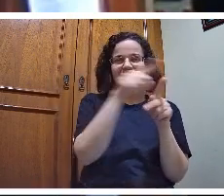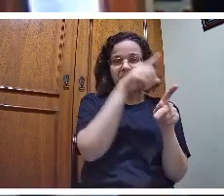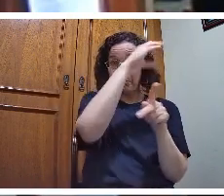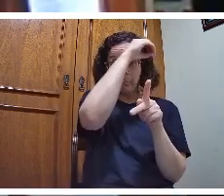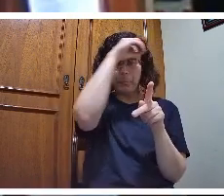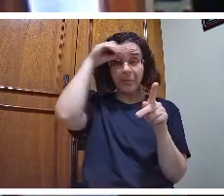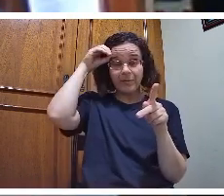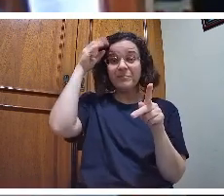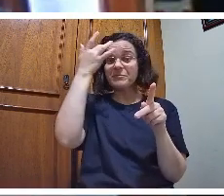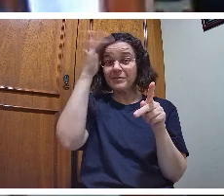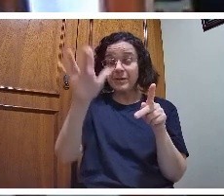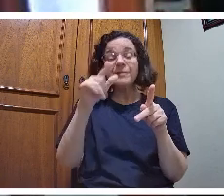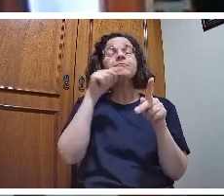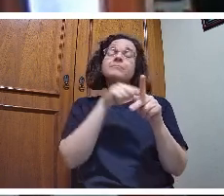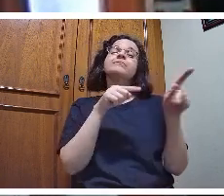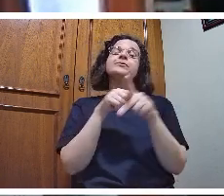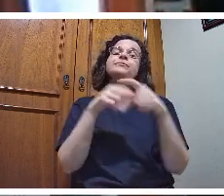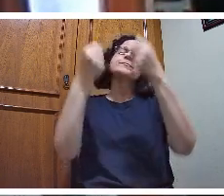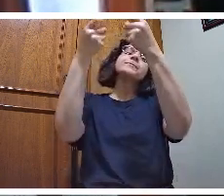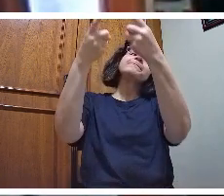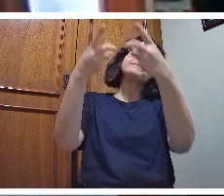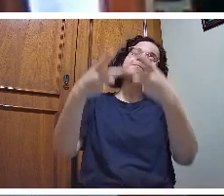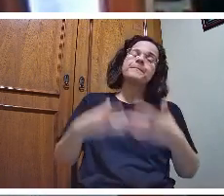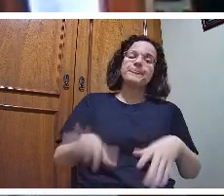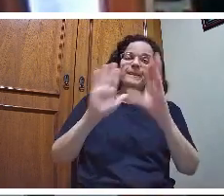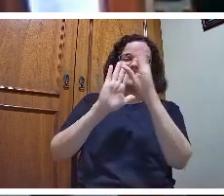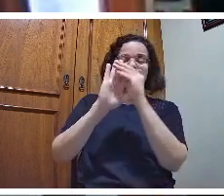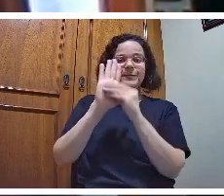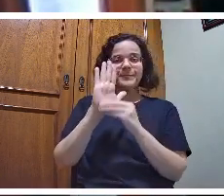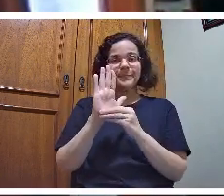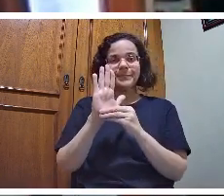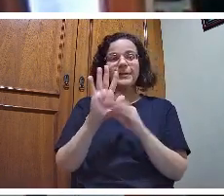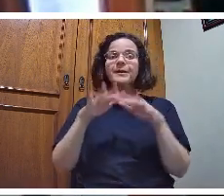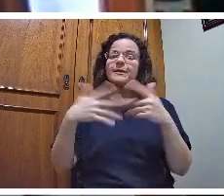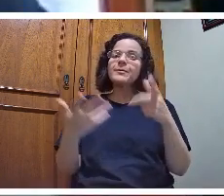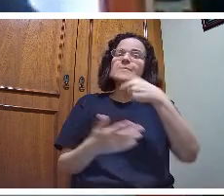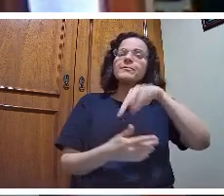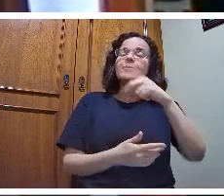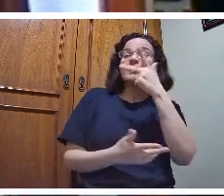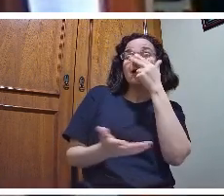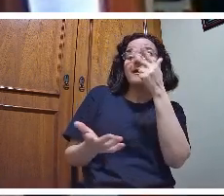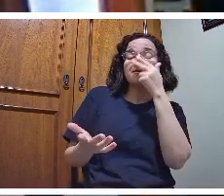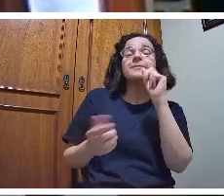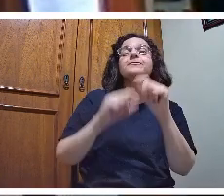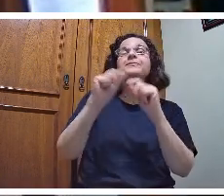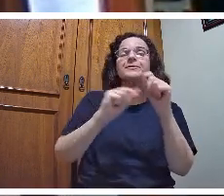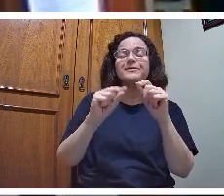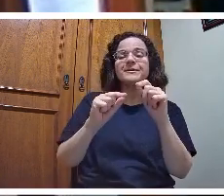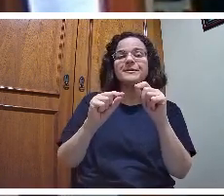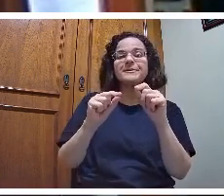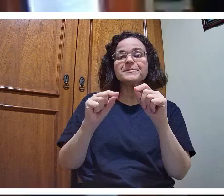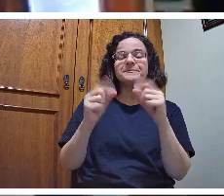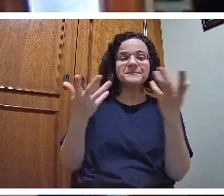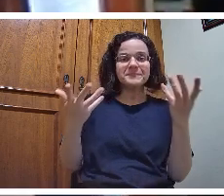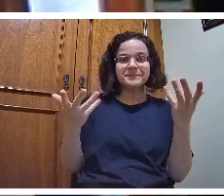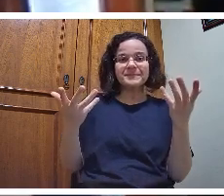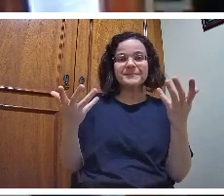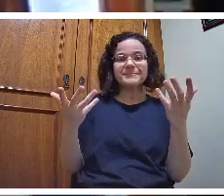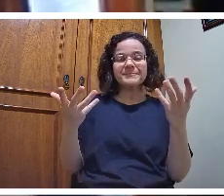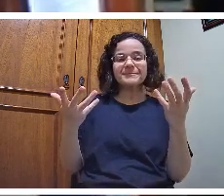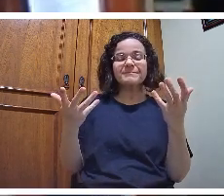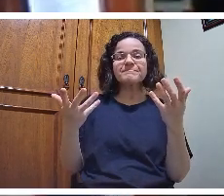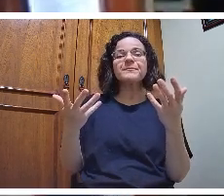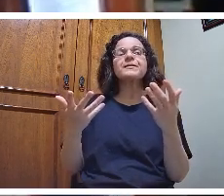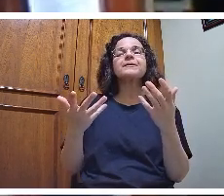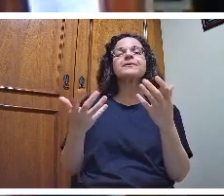a impressão ou a suposição ou um suposto tácito que nos diz o aluno vai